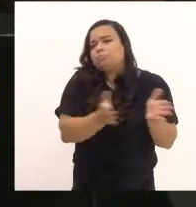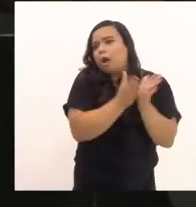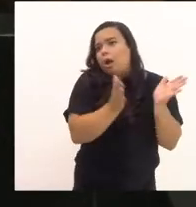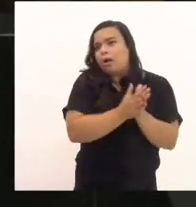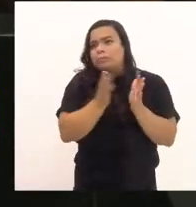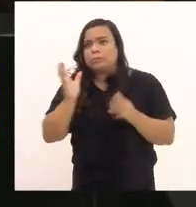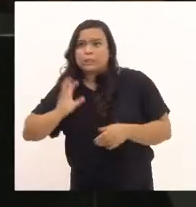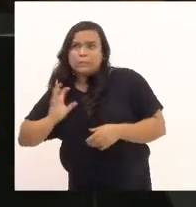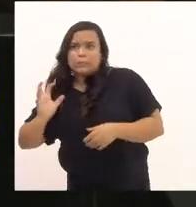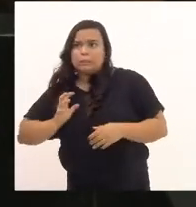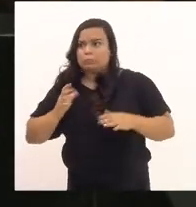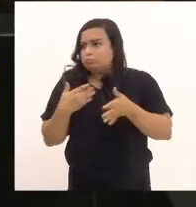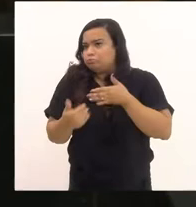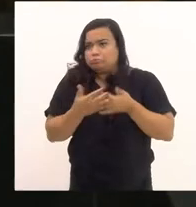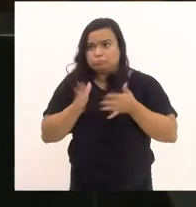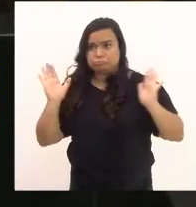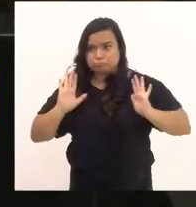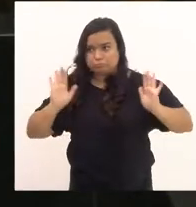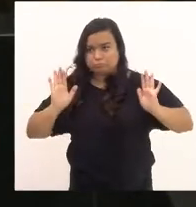aquisitivo do cidadão,